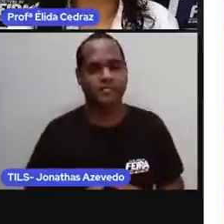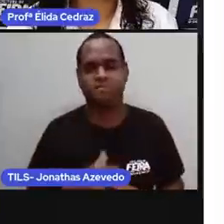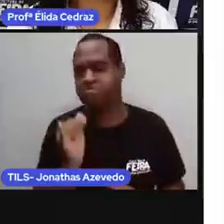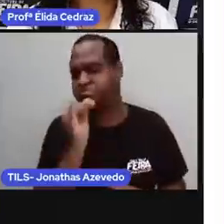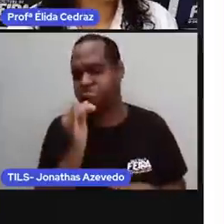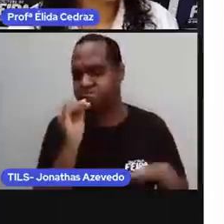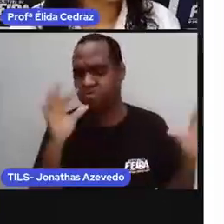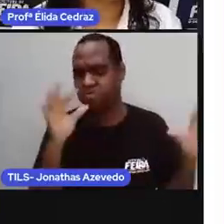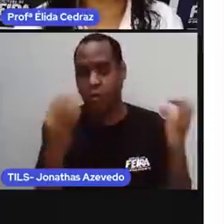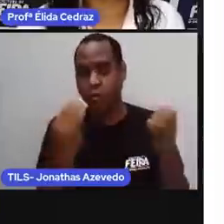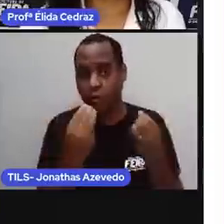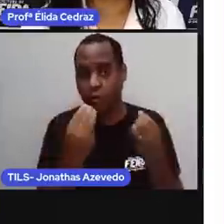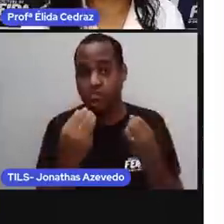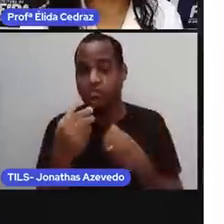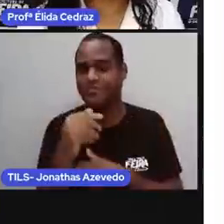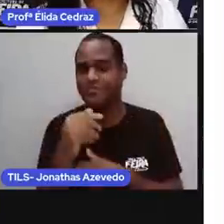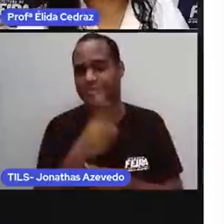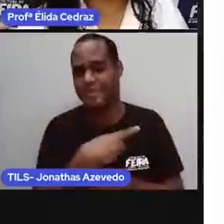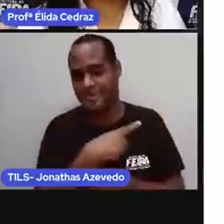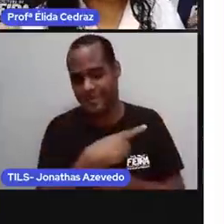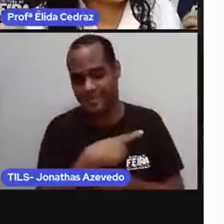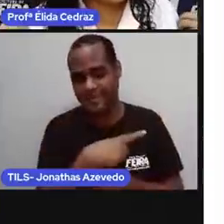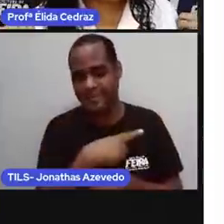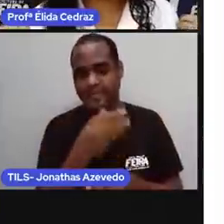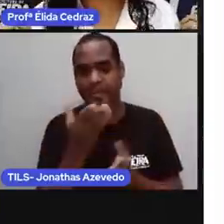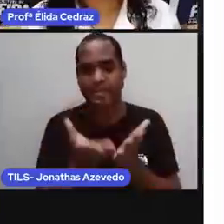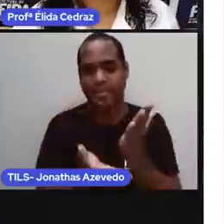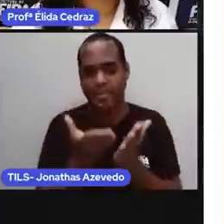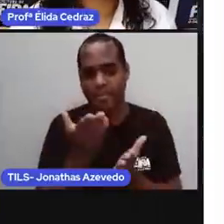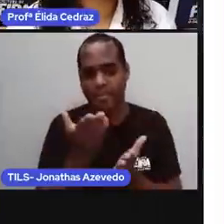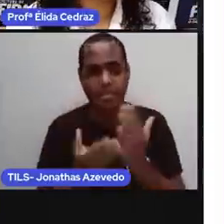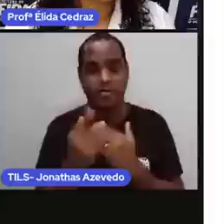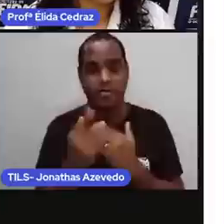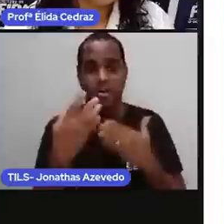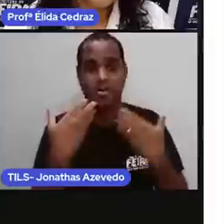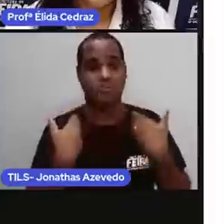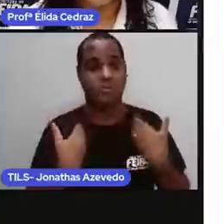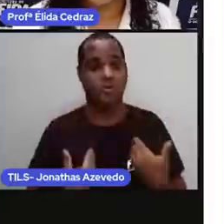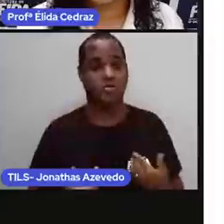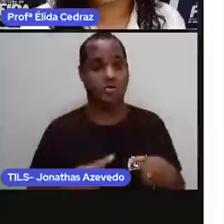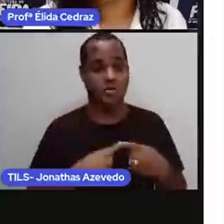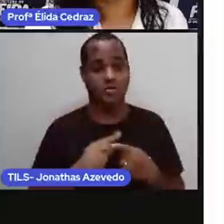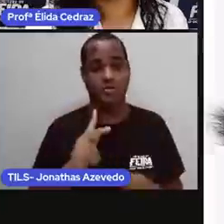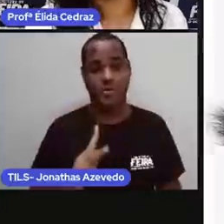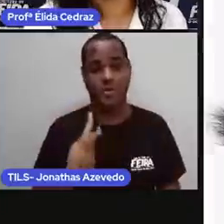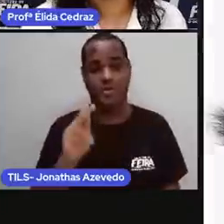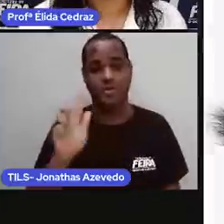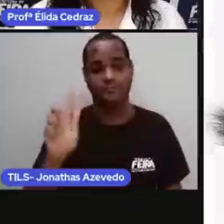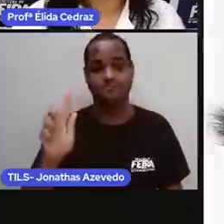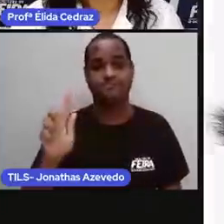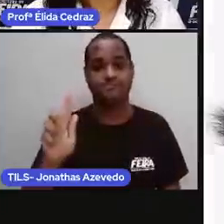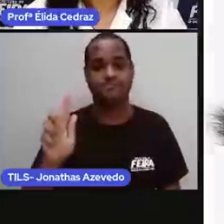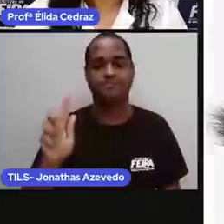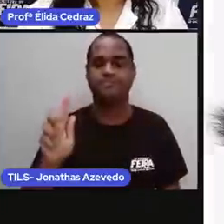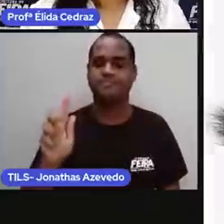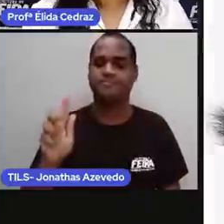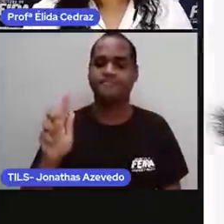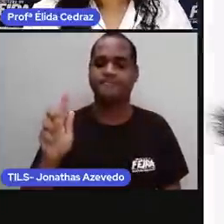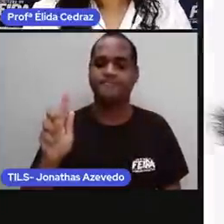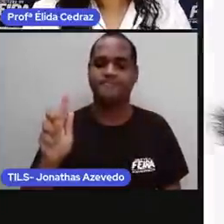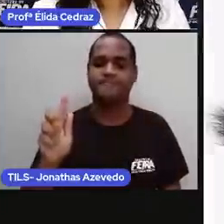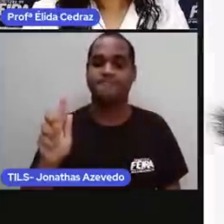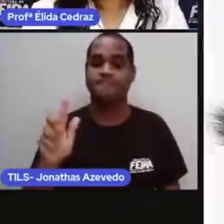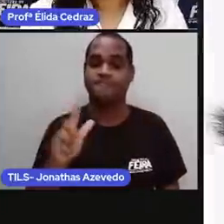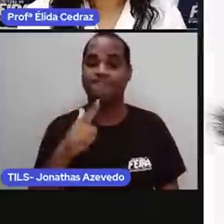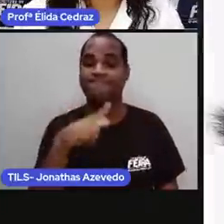vão nos dar o peso da nossa massa em quilos. E